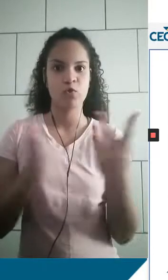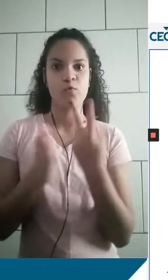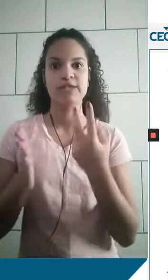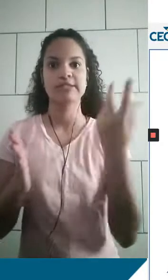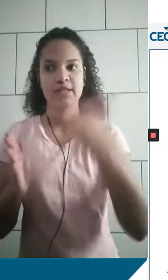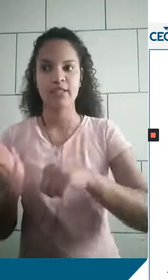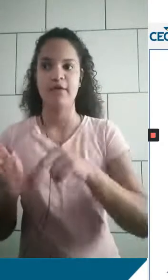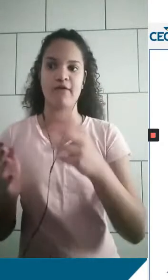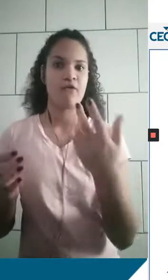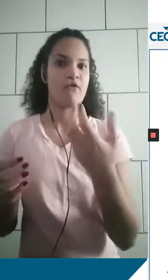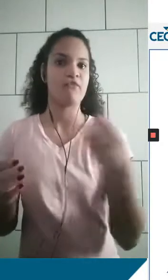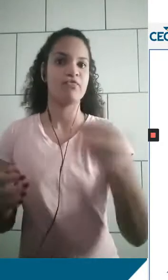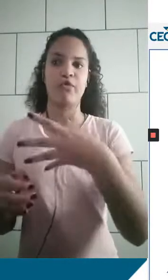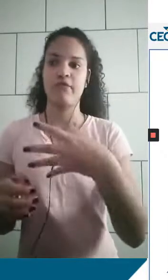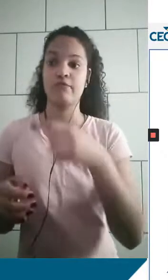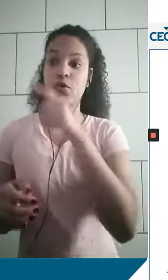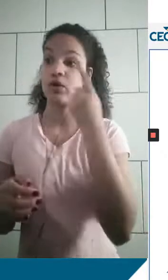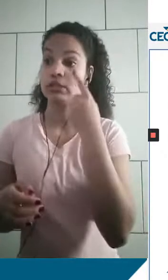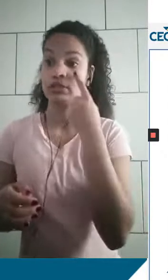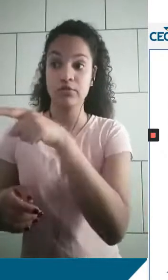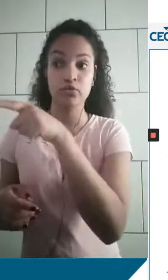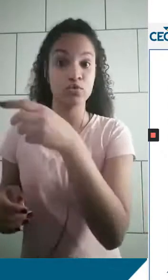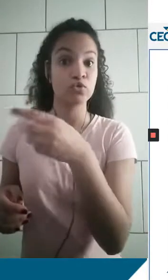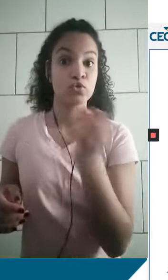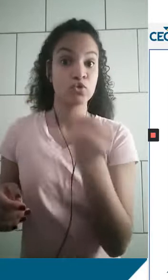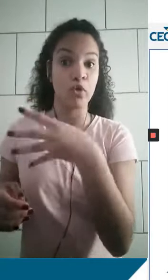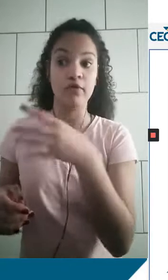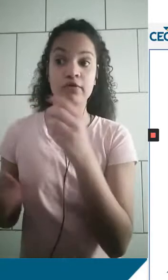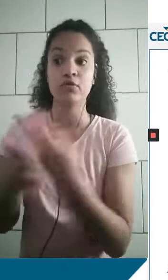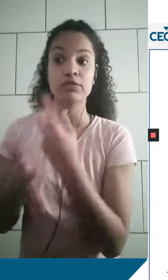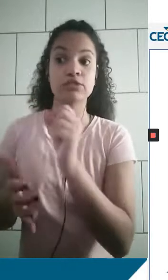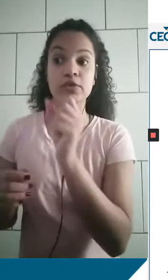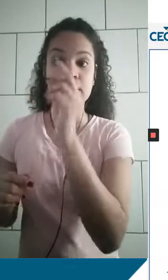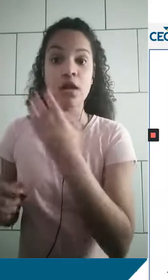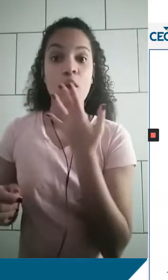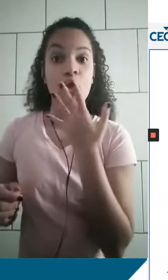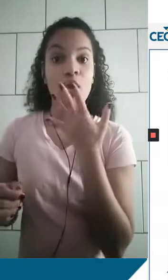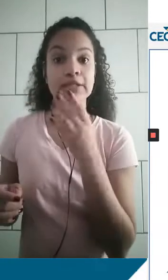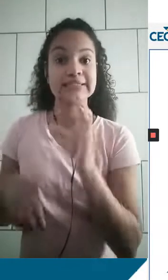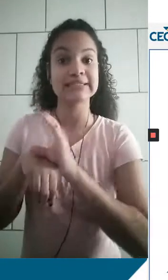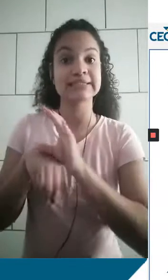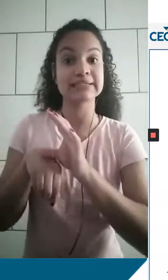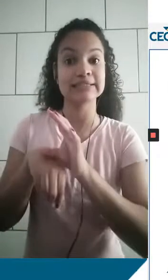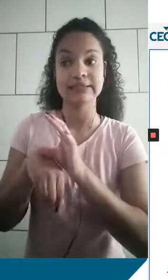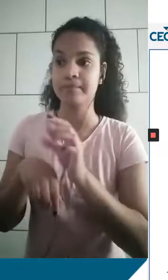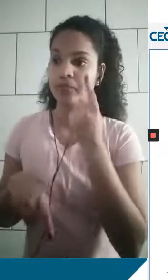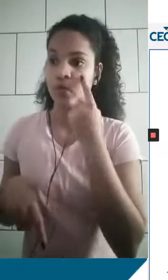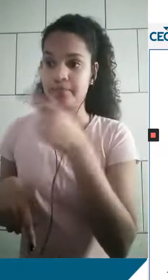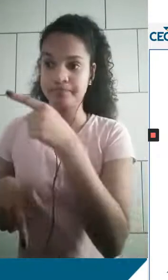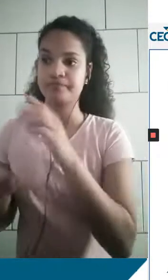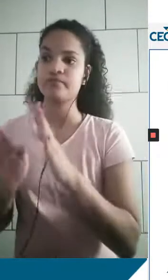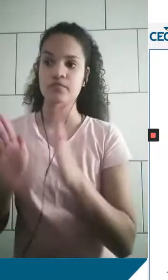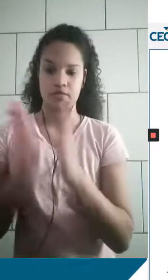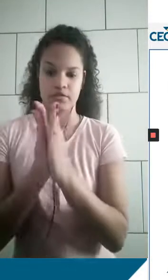com moléculas novas, que estão aqui descritas em cinzas. Então, a etapa 1 é esse desenrolamento dessa